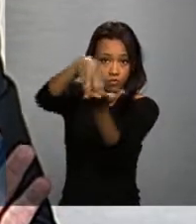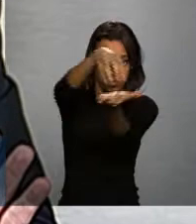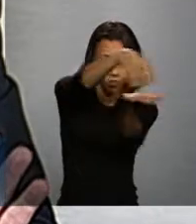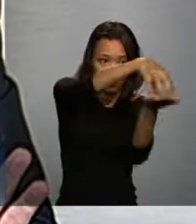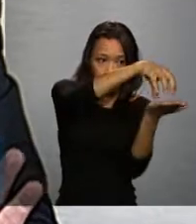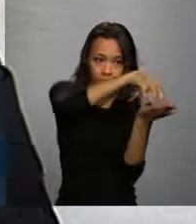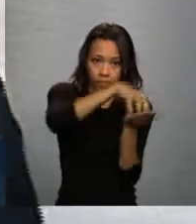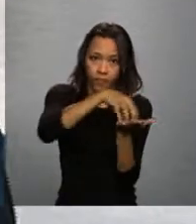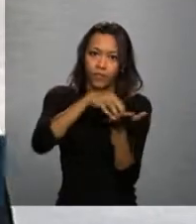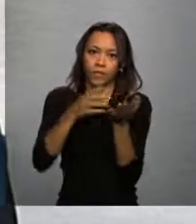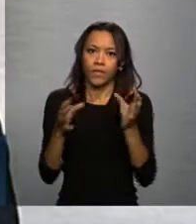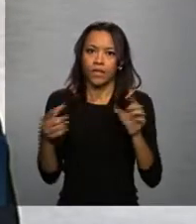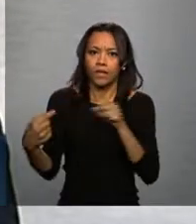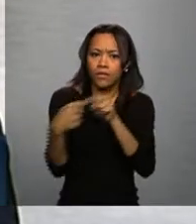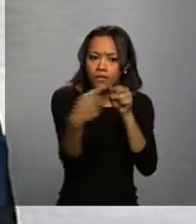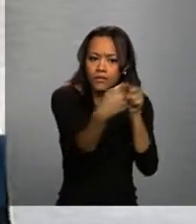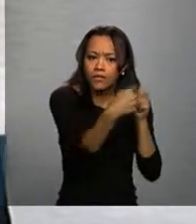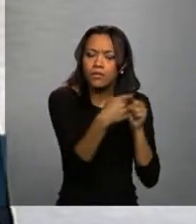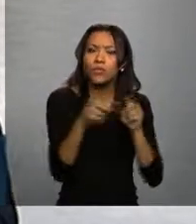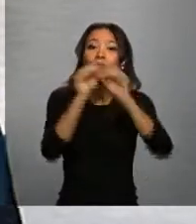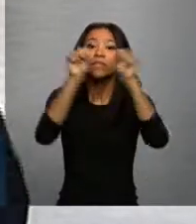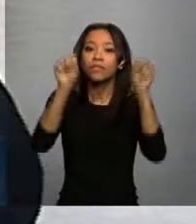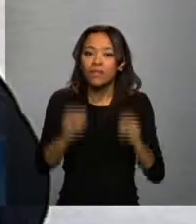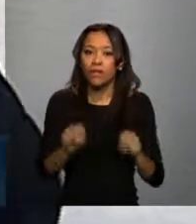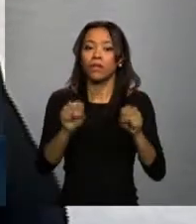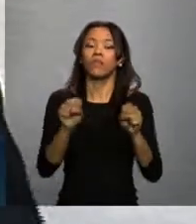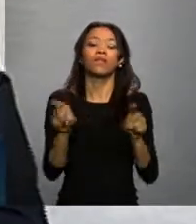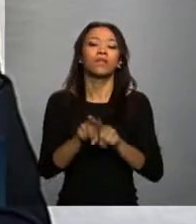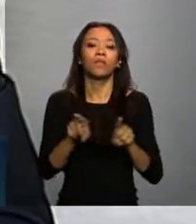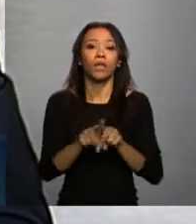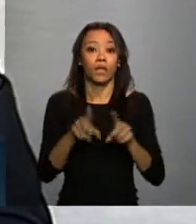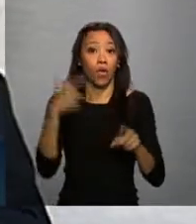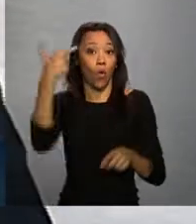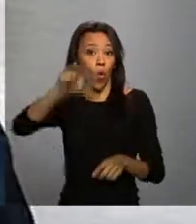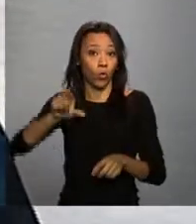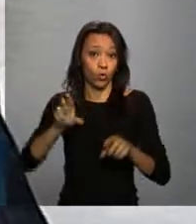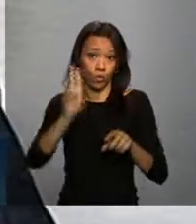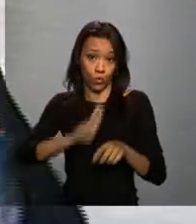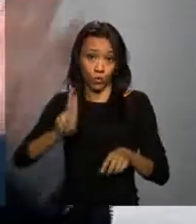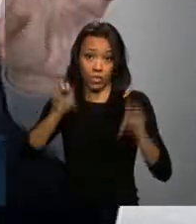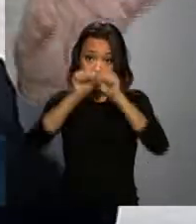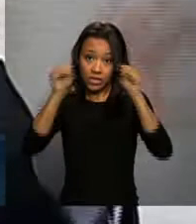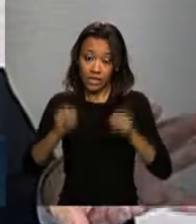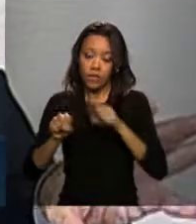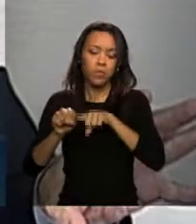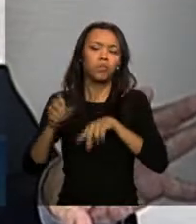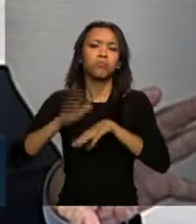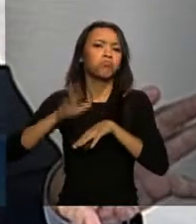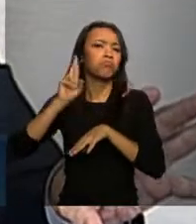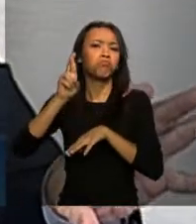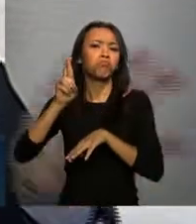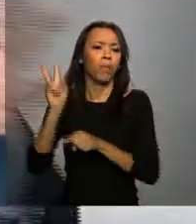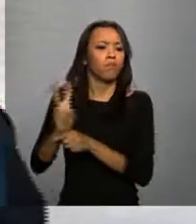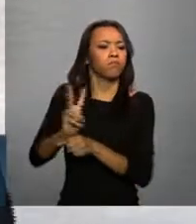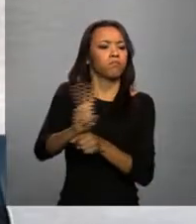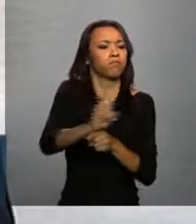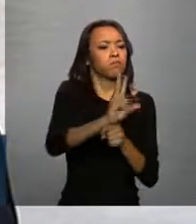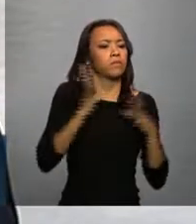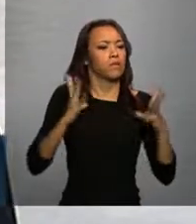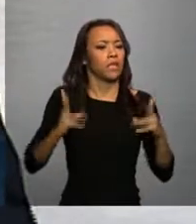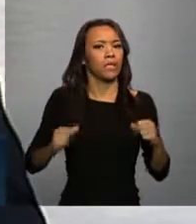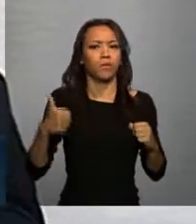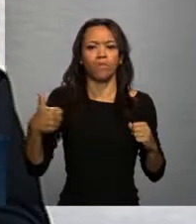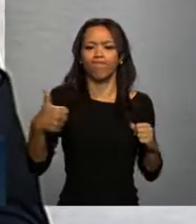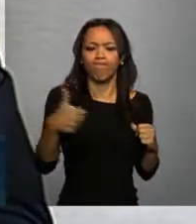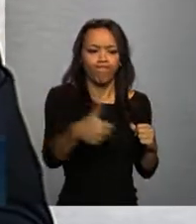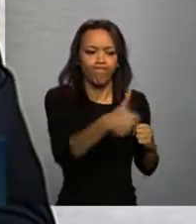Certo? E o sistema que lida com a vigilância sanitária. Então, toda integração entre vigilância epidemiológica e vigilância